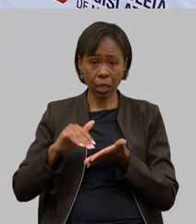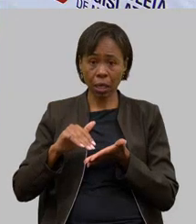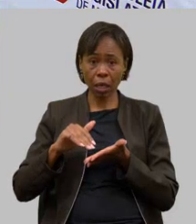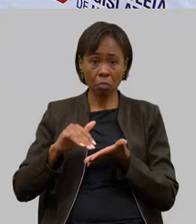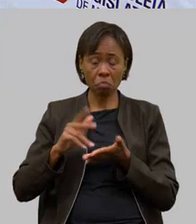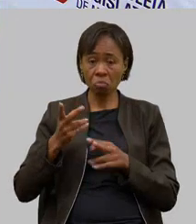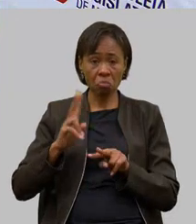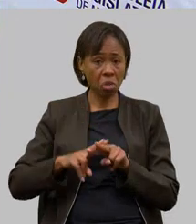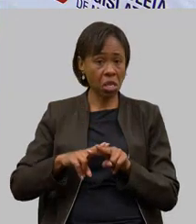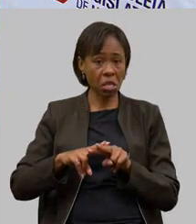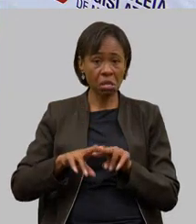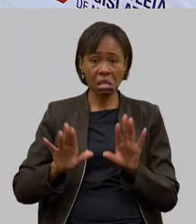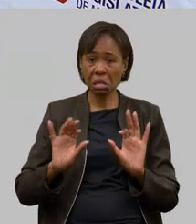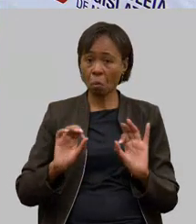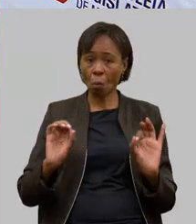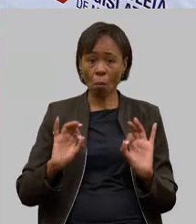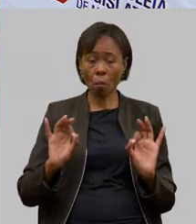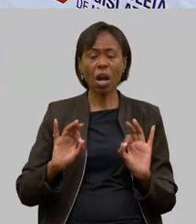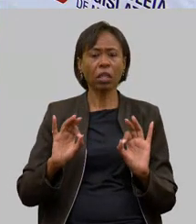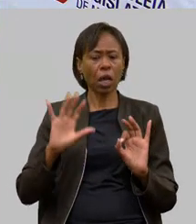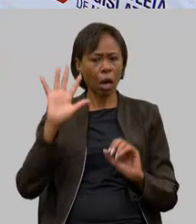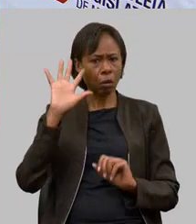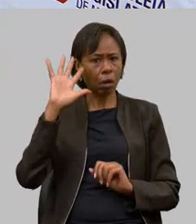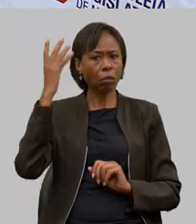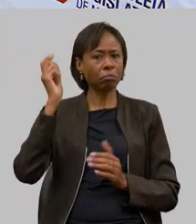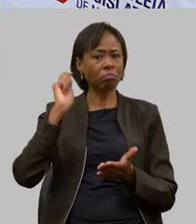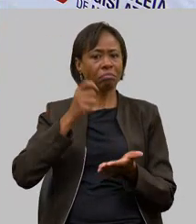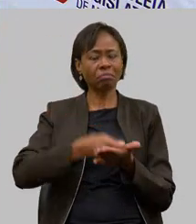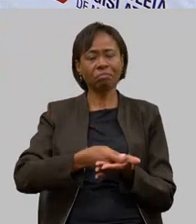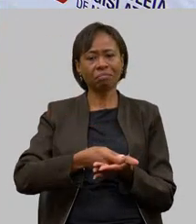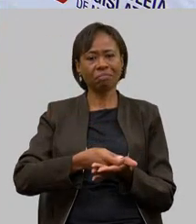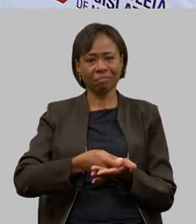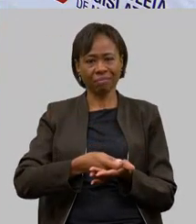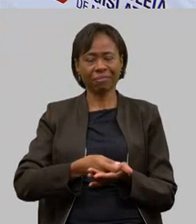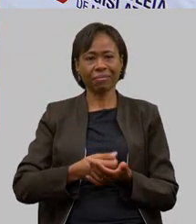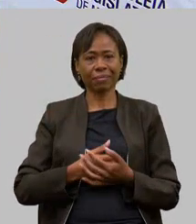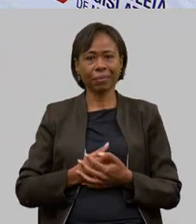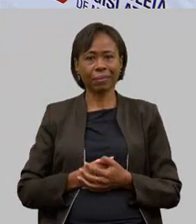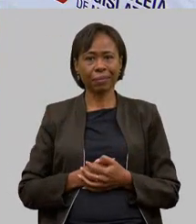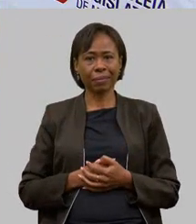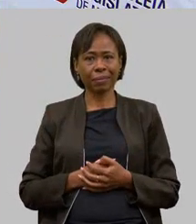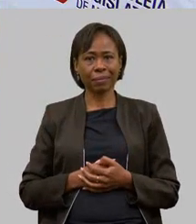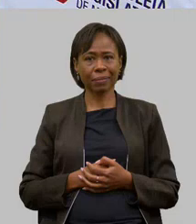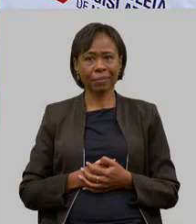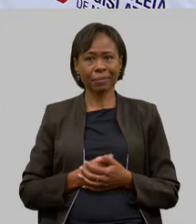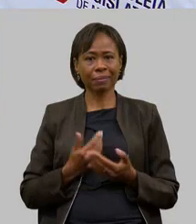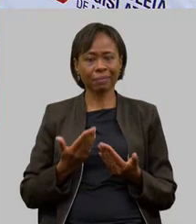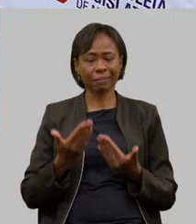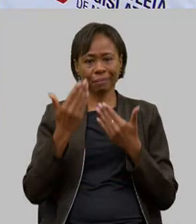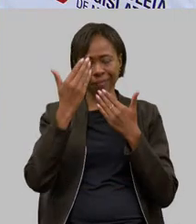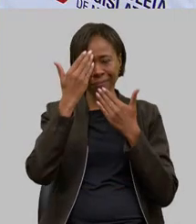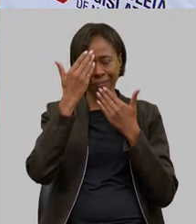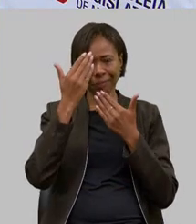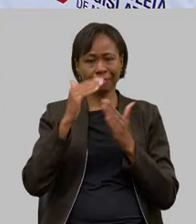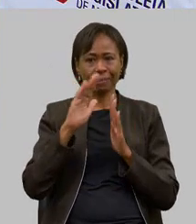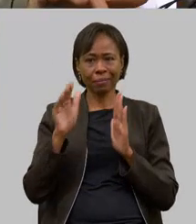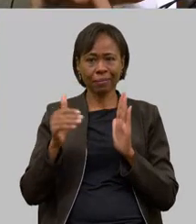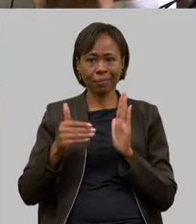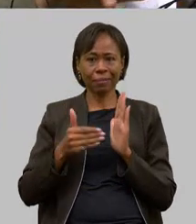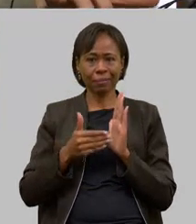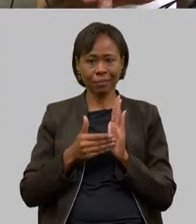está tudo pago e resolvido então a gente fica muito satisfeito então agradecemos a todos